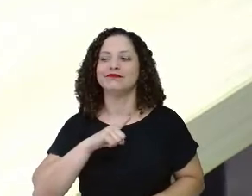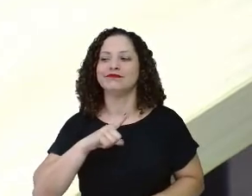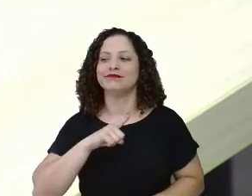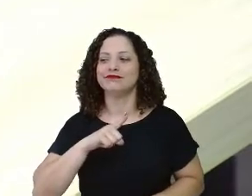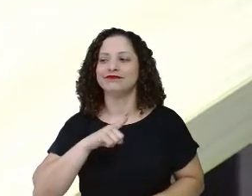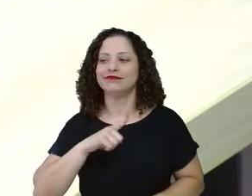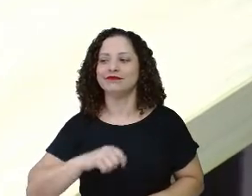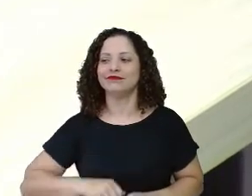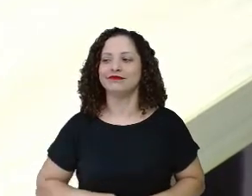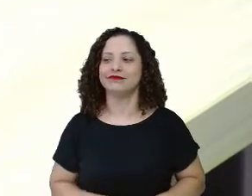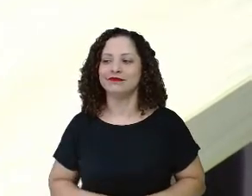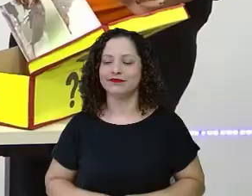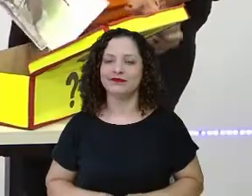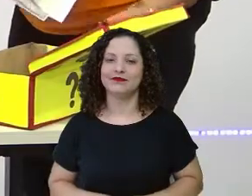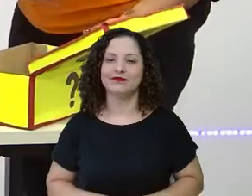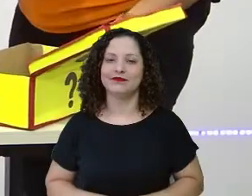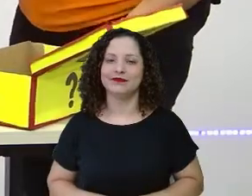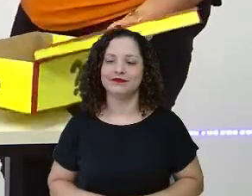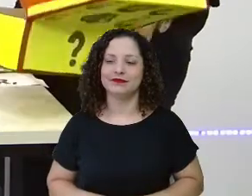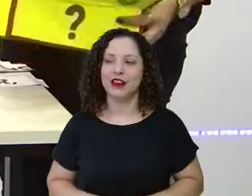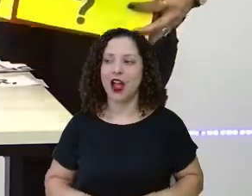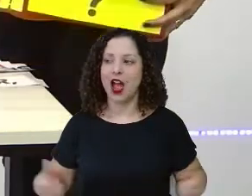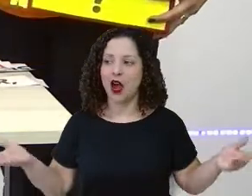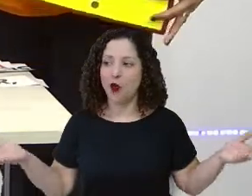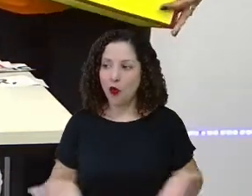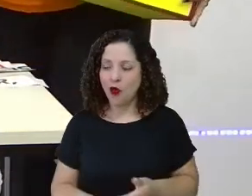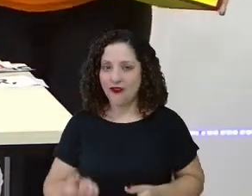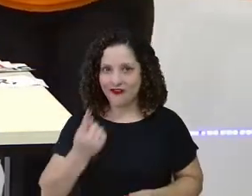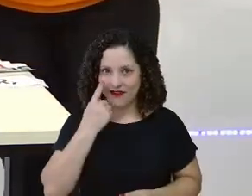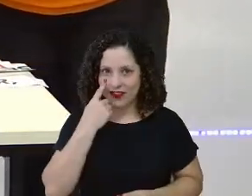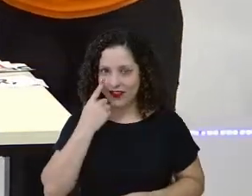Agora! Olhando essas três imagens aqui!